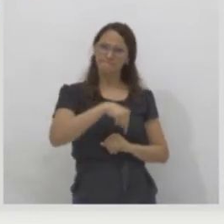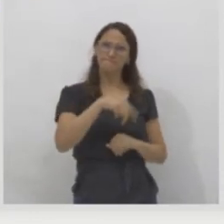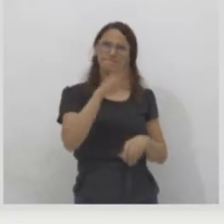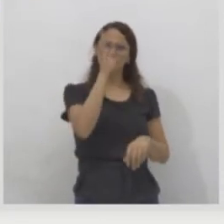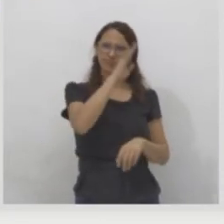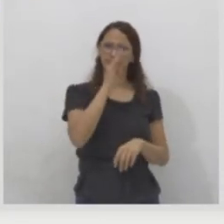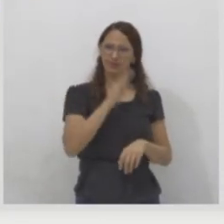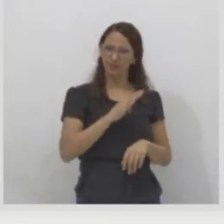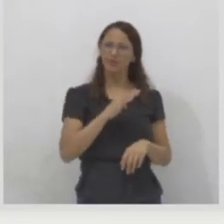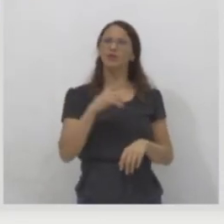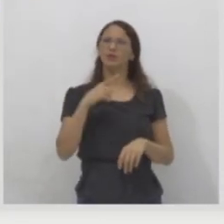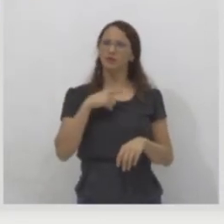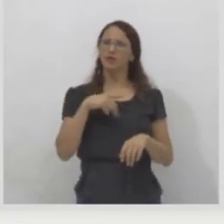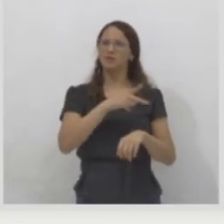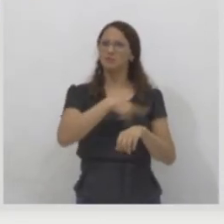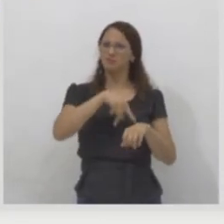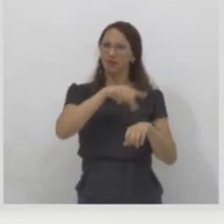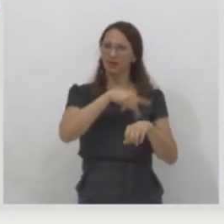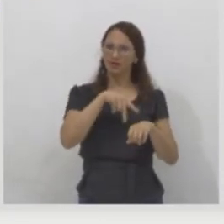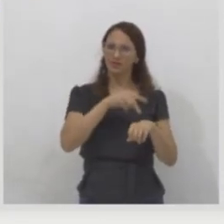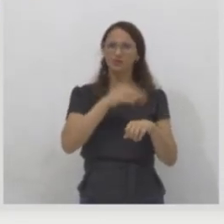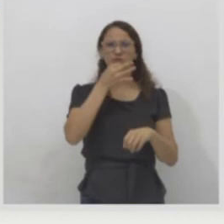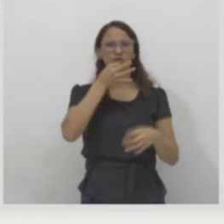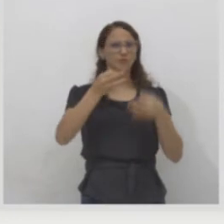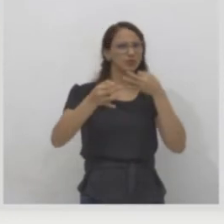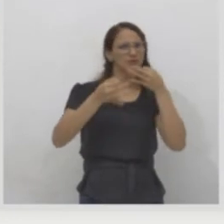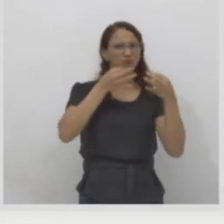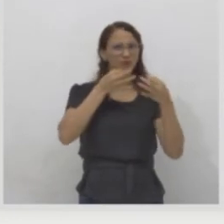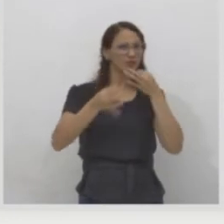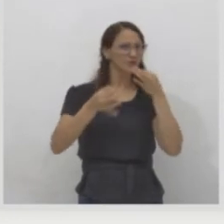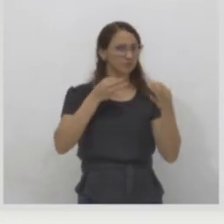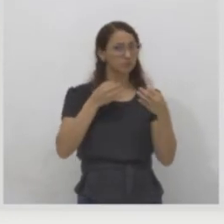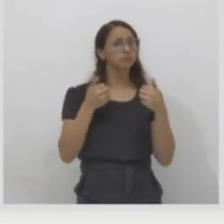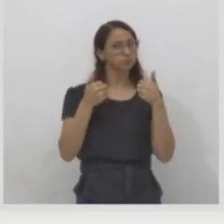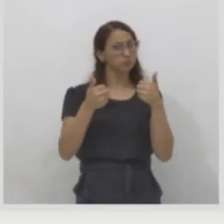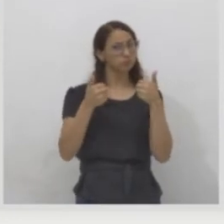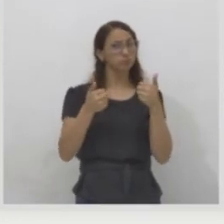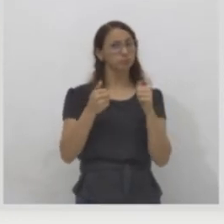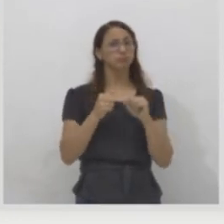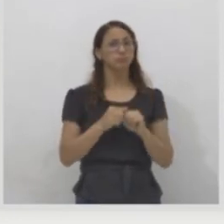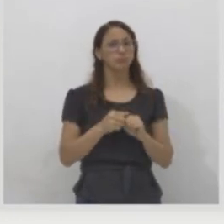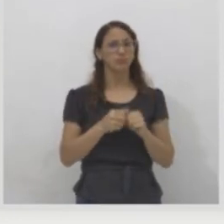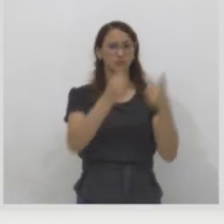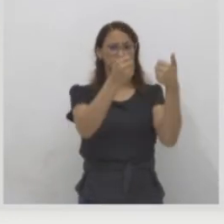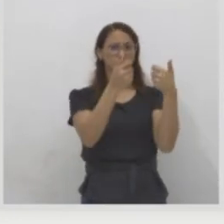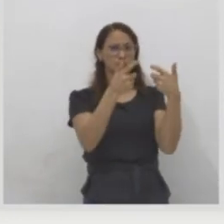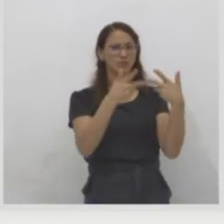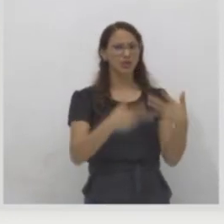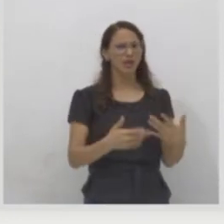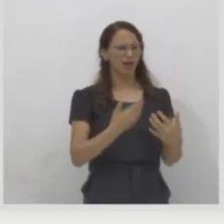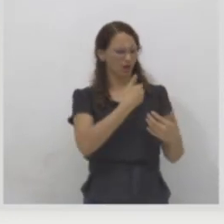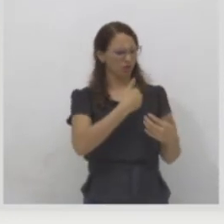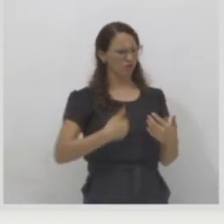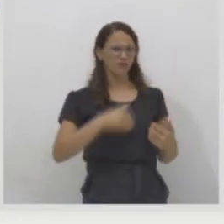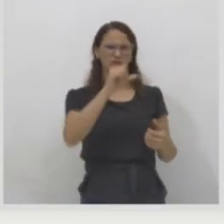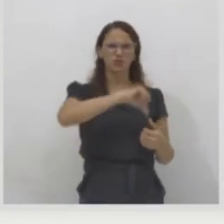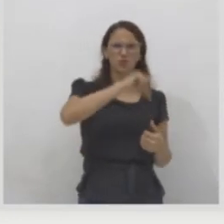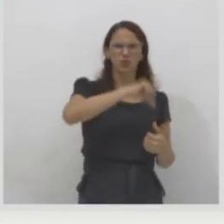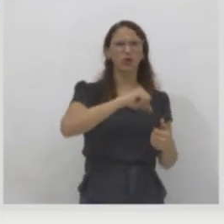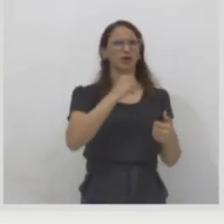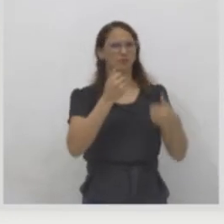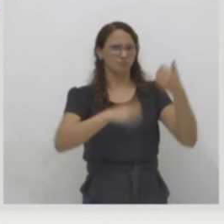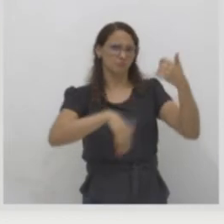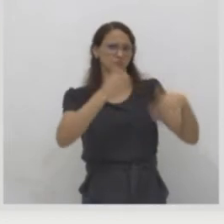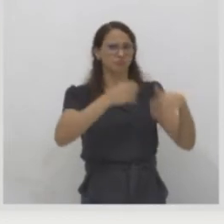Que você pode, claro, fazer propostas. Você escolhe seus governantes. Mas existem